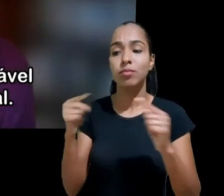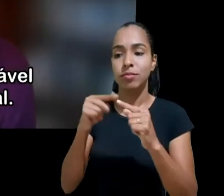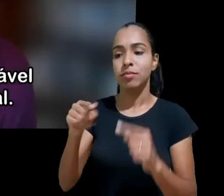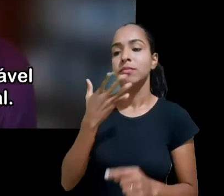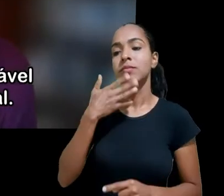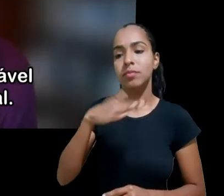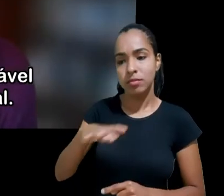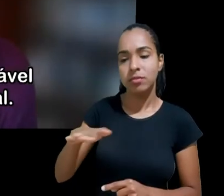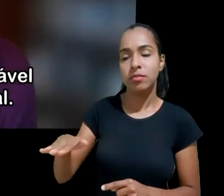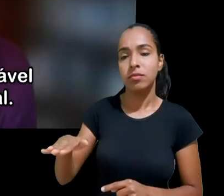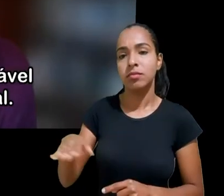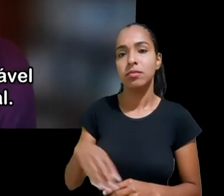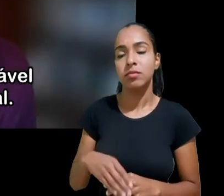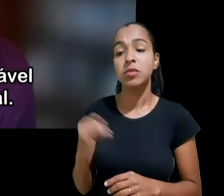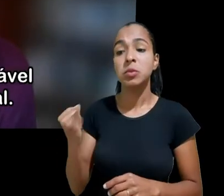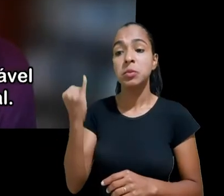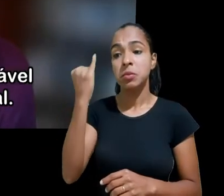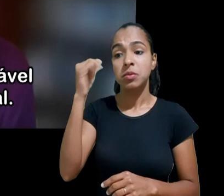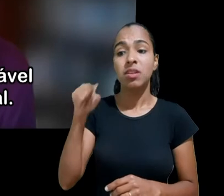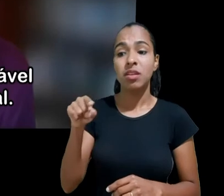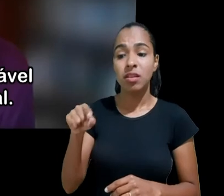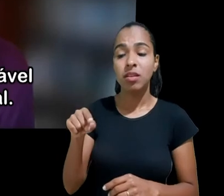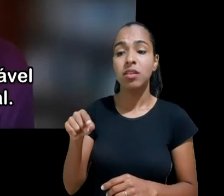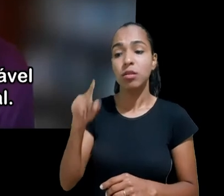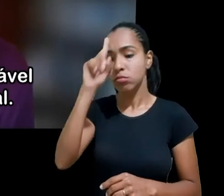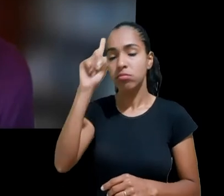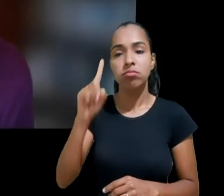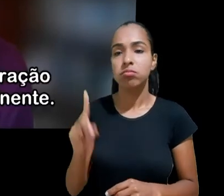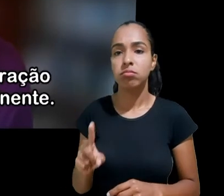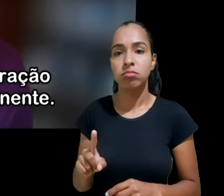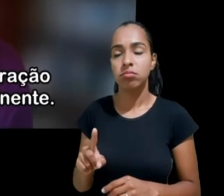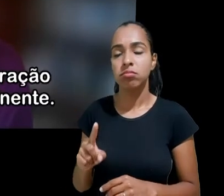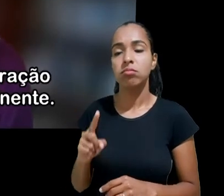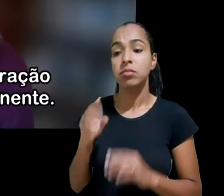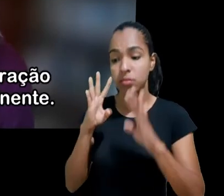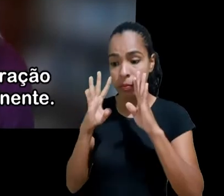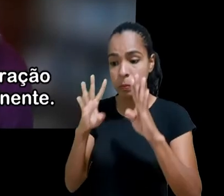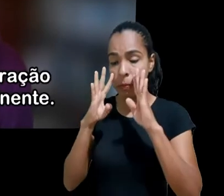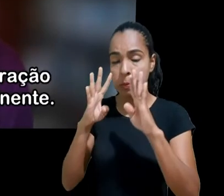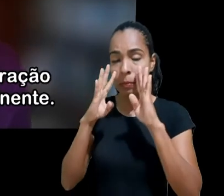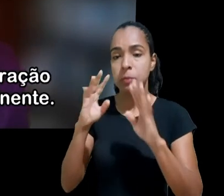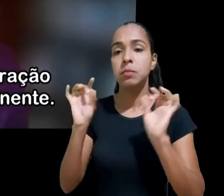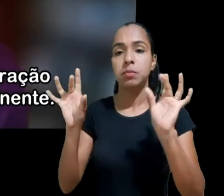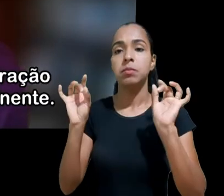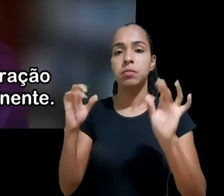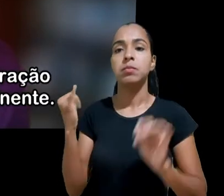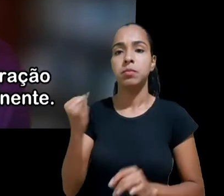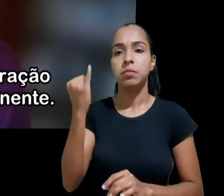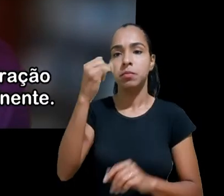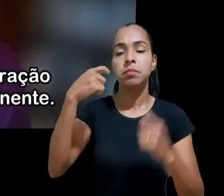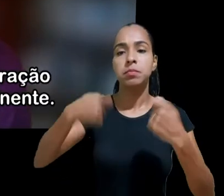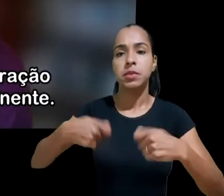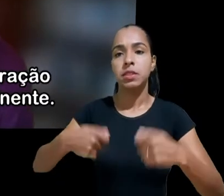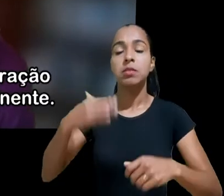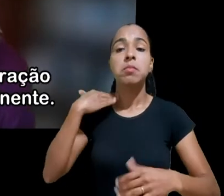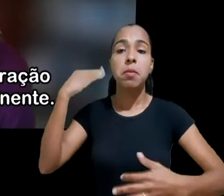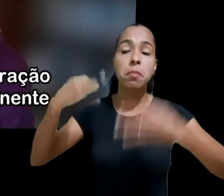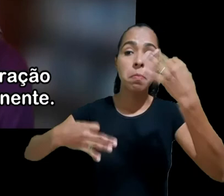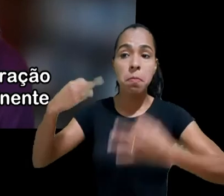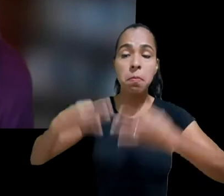vulnerável que demanda atenção especial tribunais devem levar em consideração suas disposições sempre que pertinente